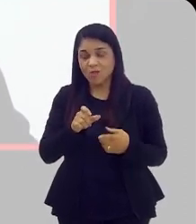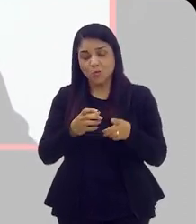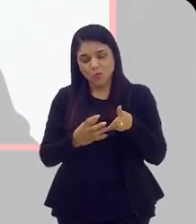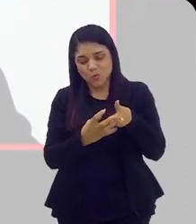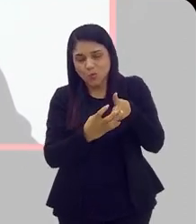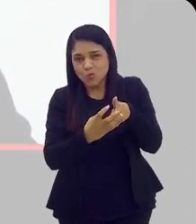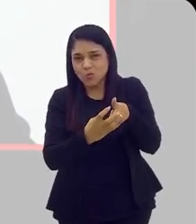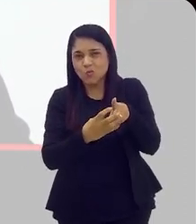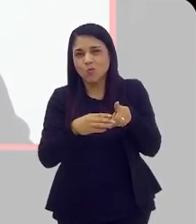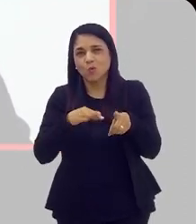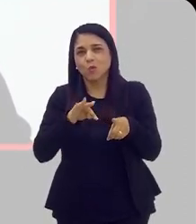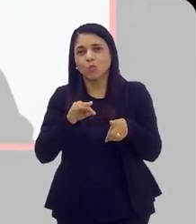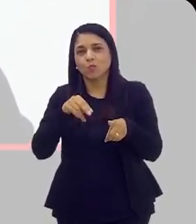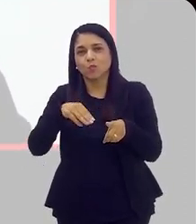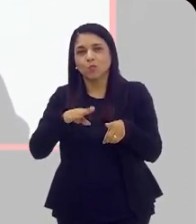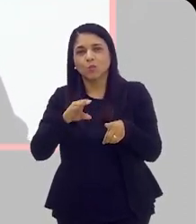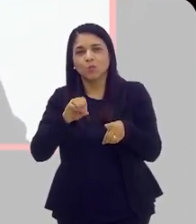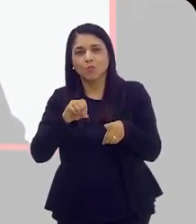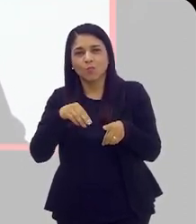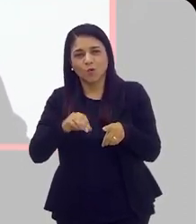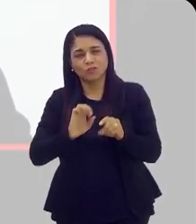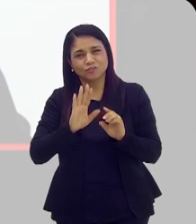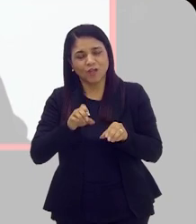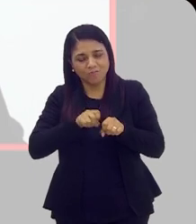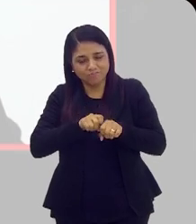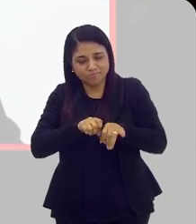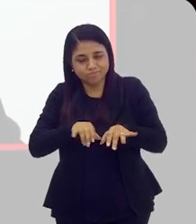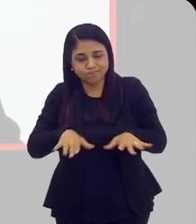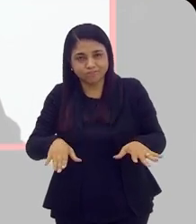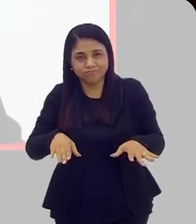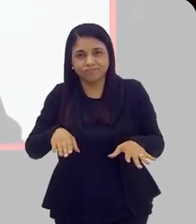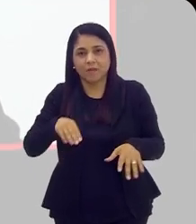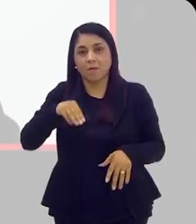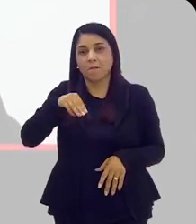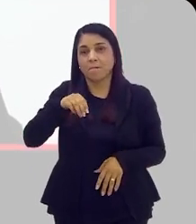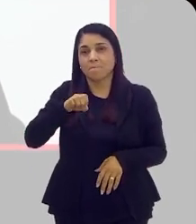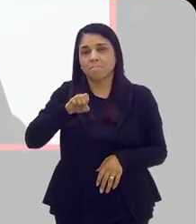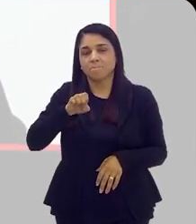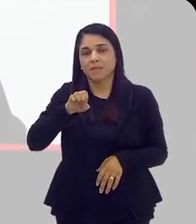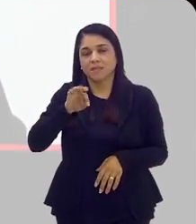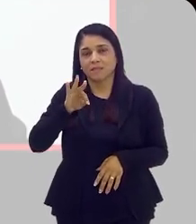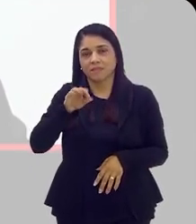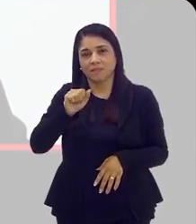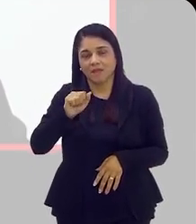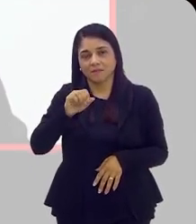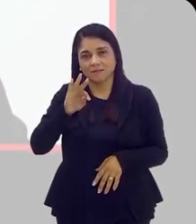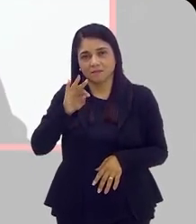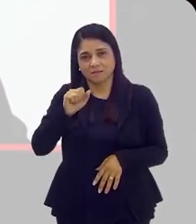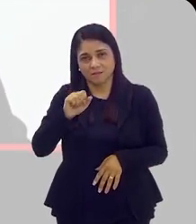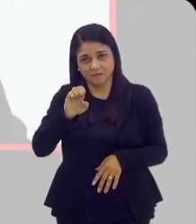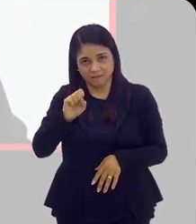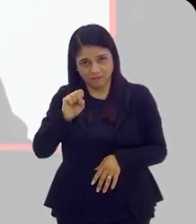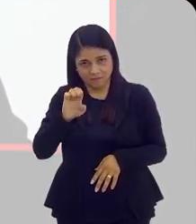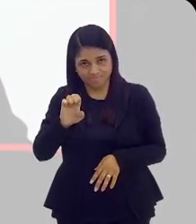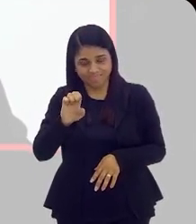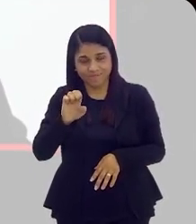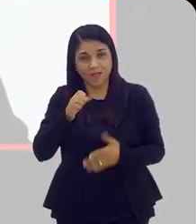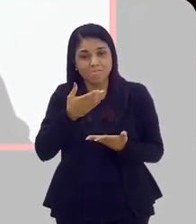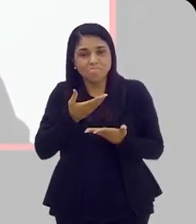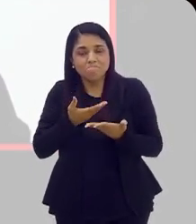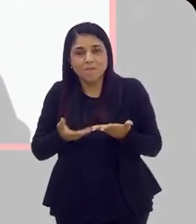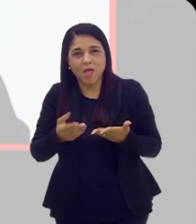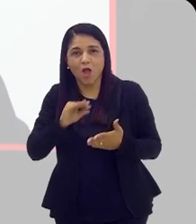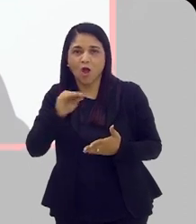mais avançado. Às vezes, ele já se espalhou para outros órgãos que a gente chama de metástase. E aí, a gente perde aquela janela de